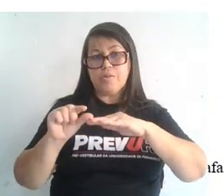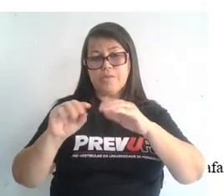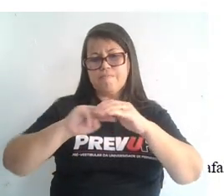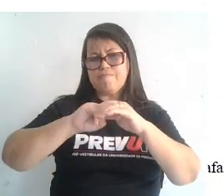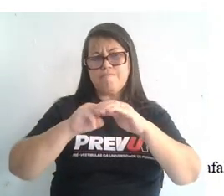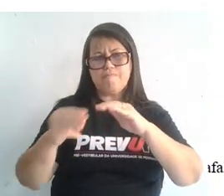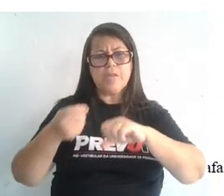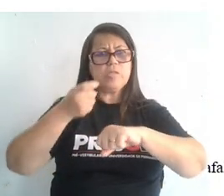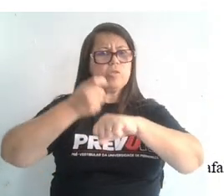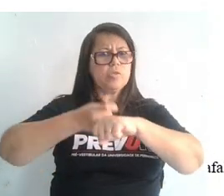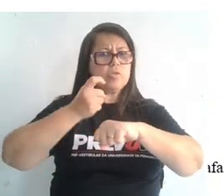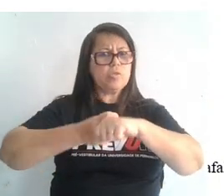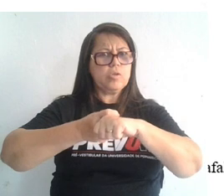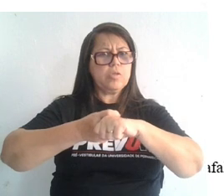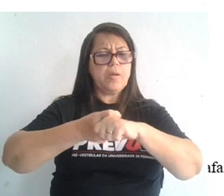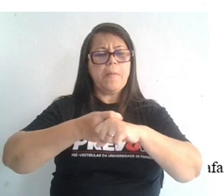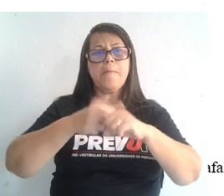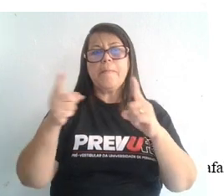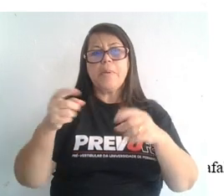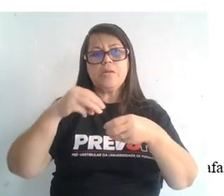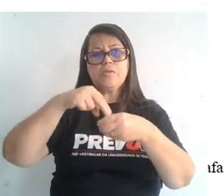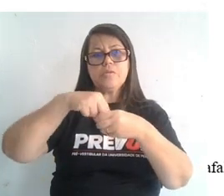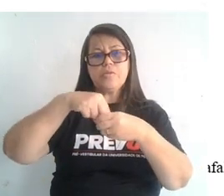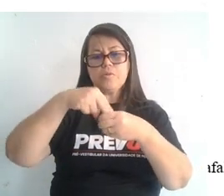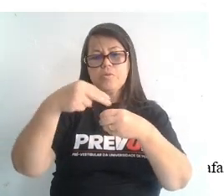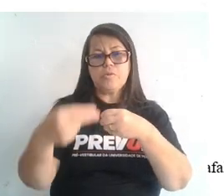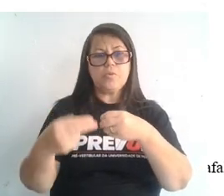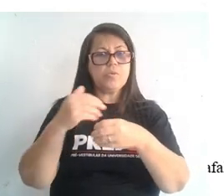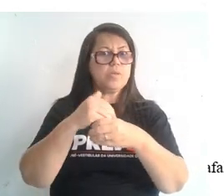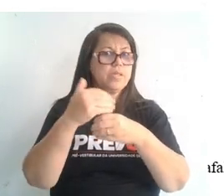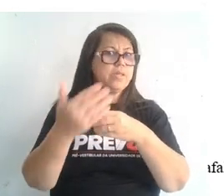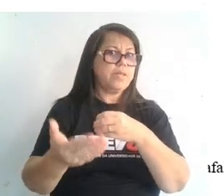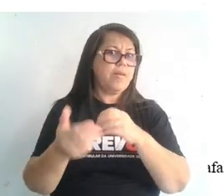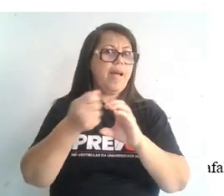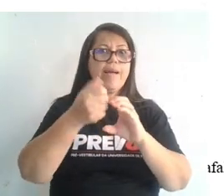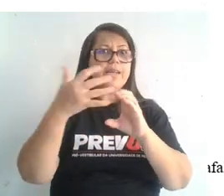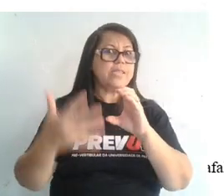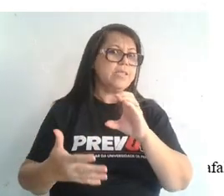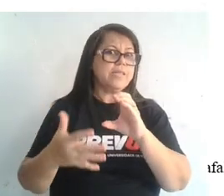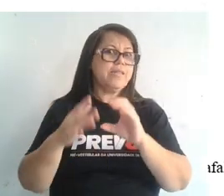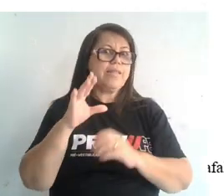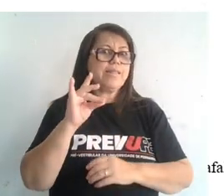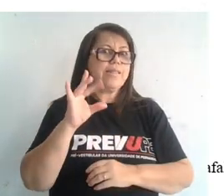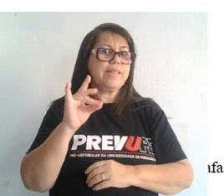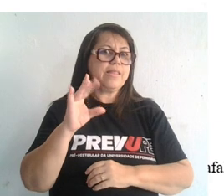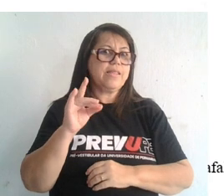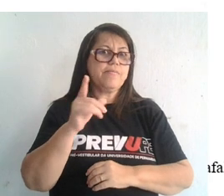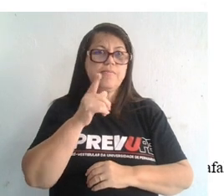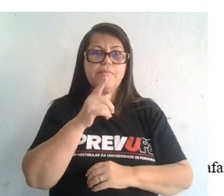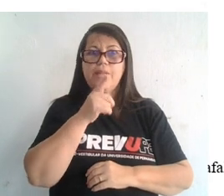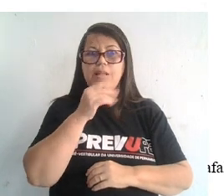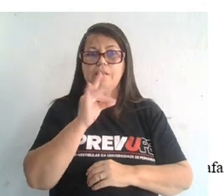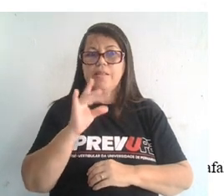E do núcleo externo, ele tem uma característica fluida. Então, é bom a gente não